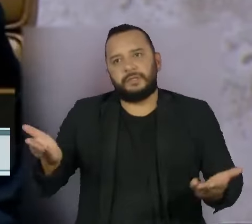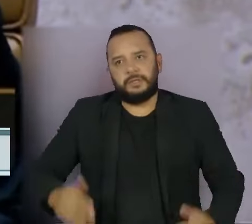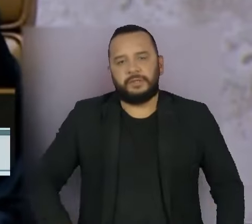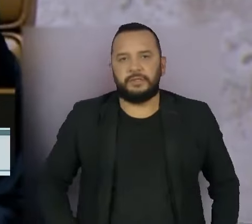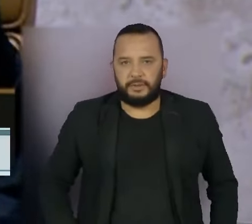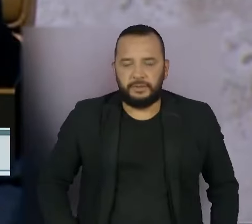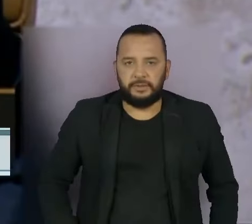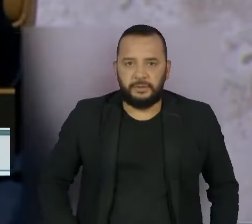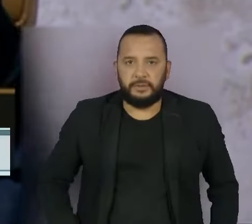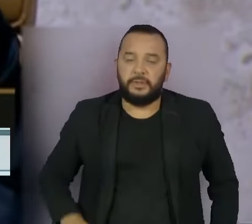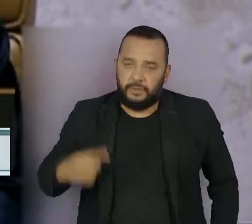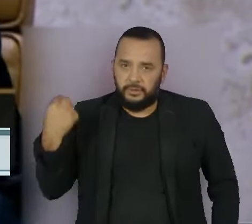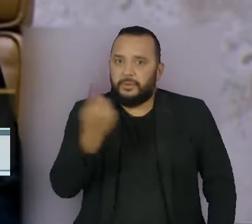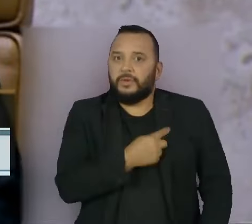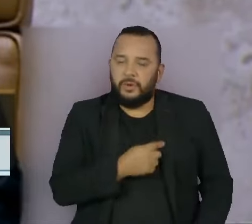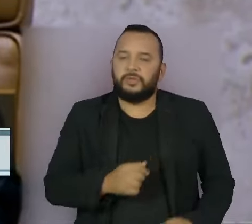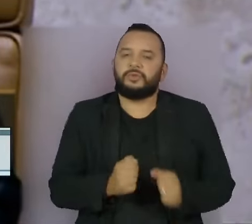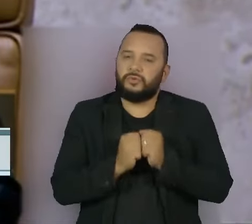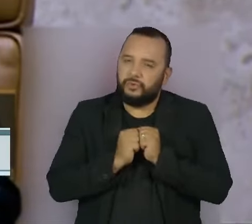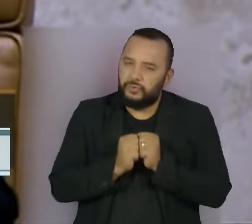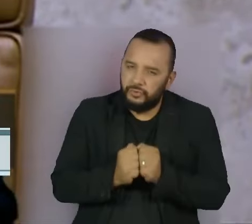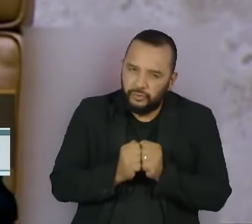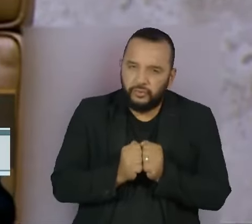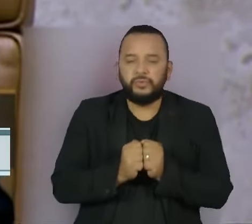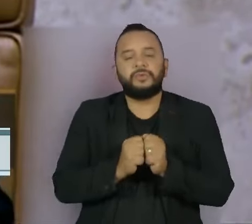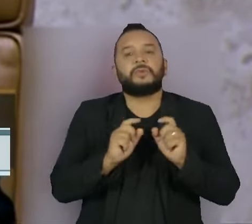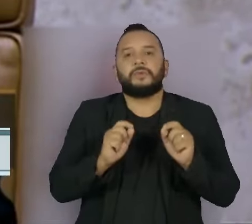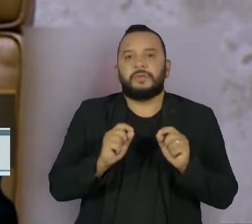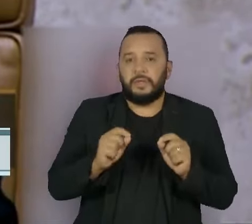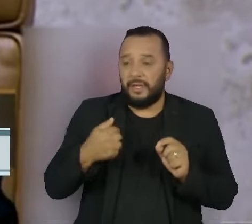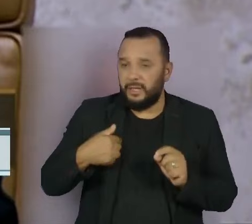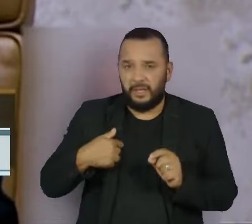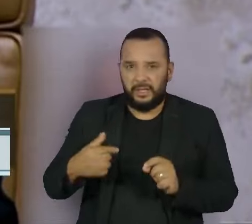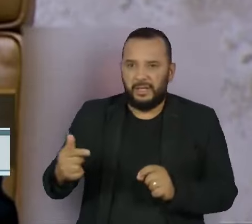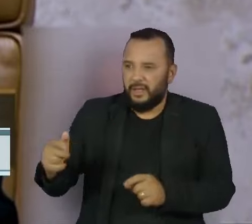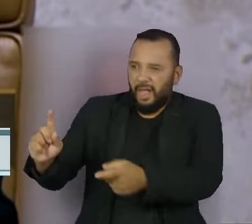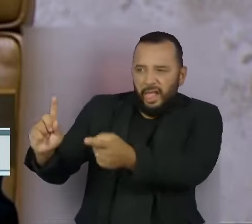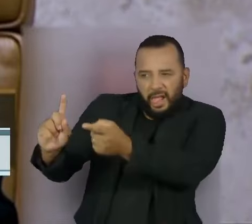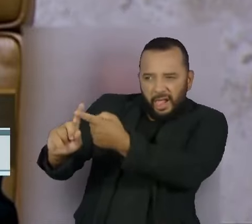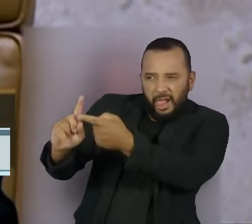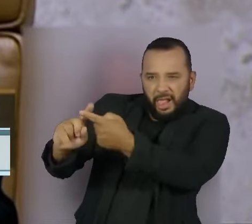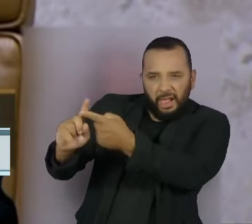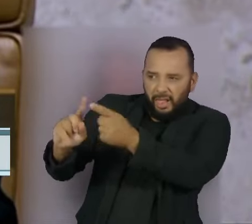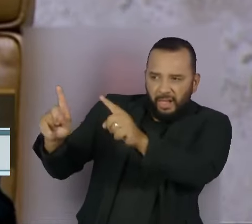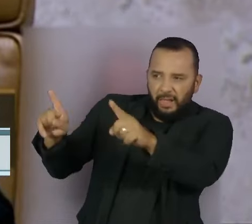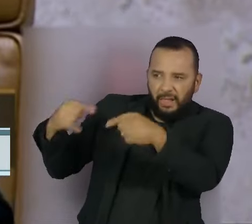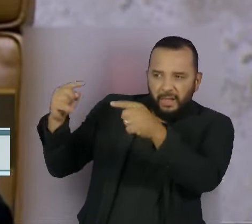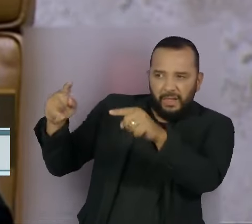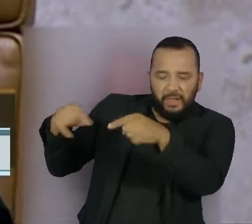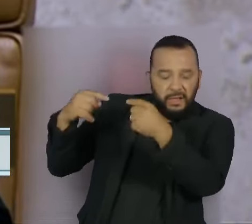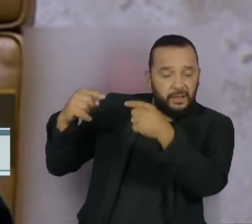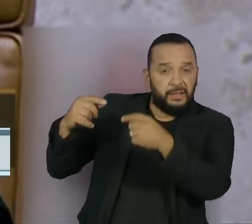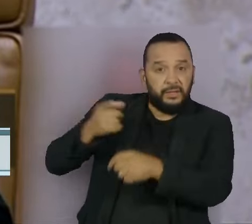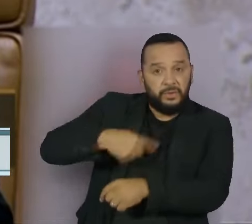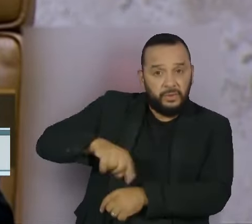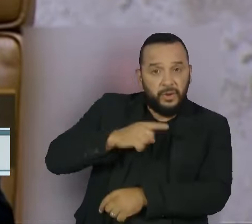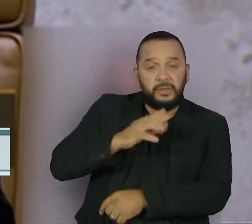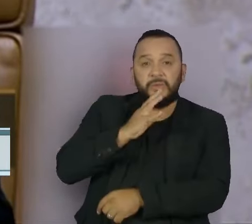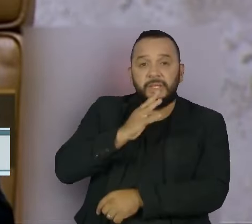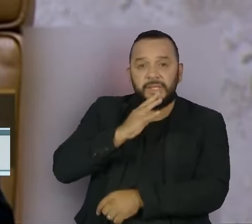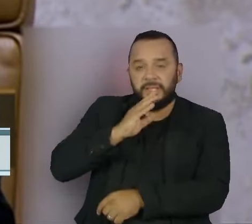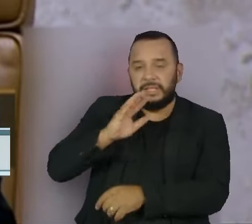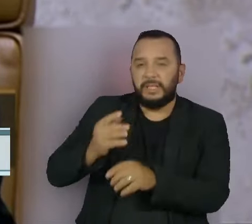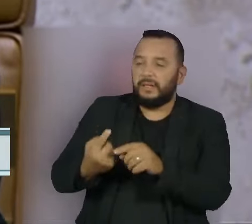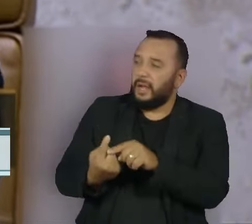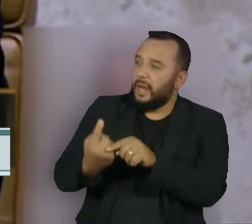Juntos, enfrentamos um ameaço que conhecíamos apenas das páginas mais trágicas da história da